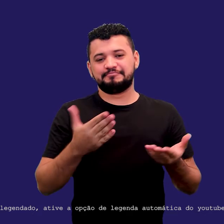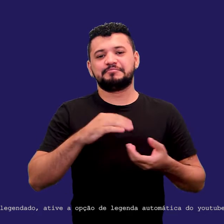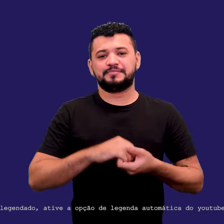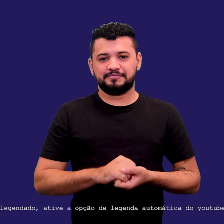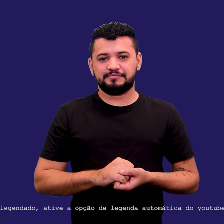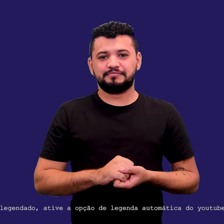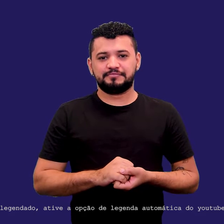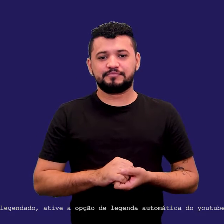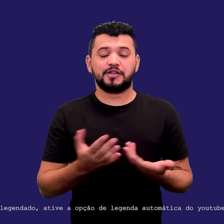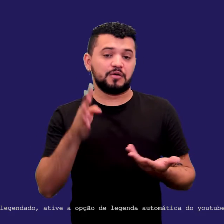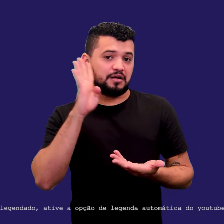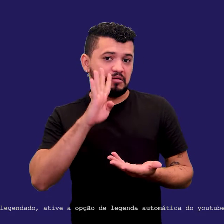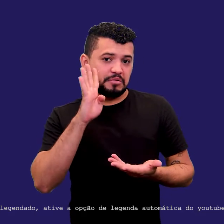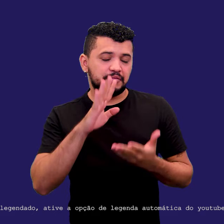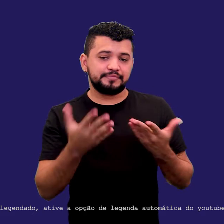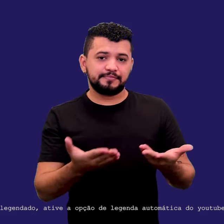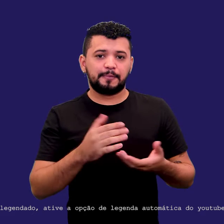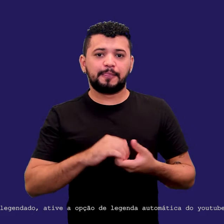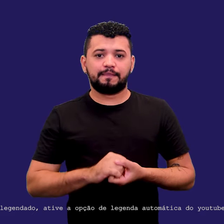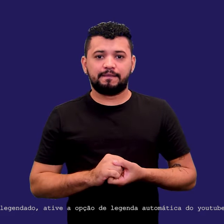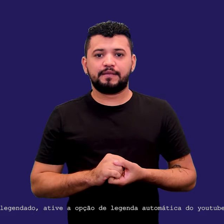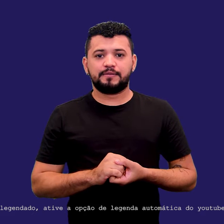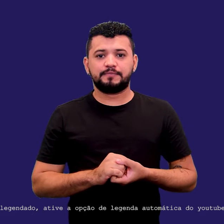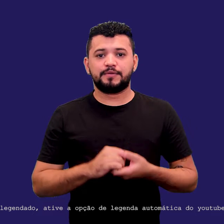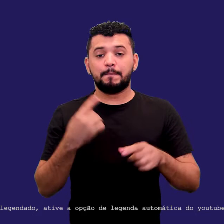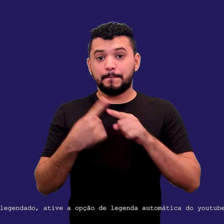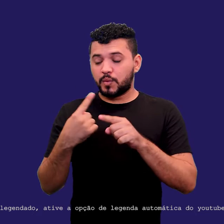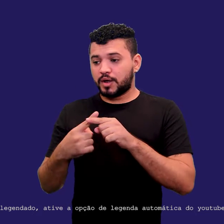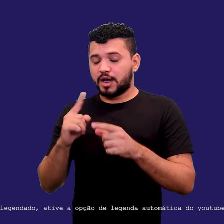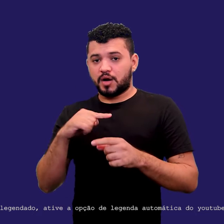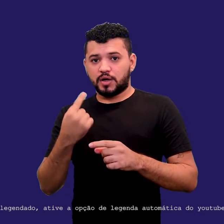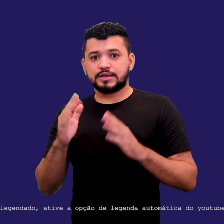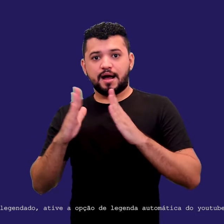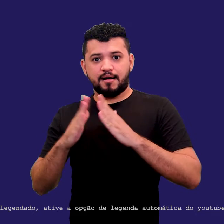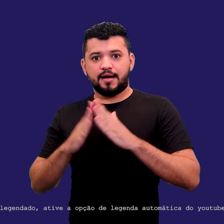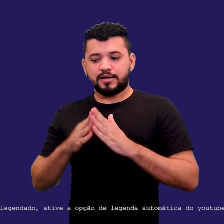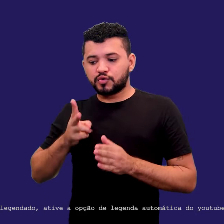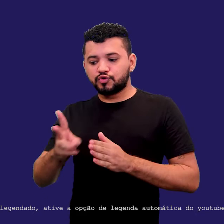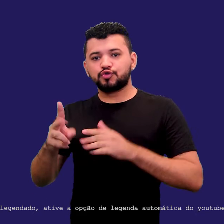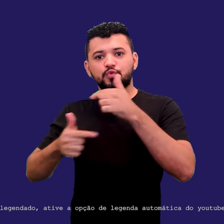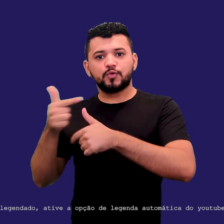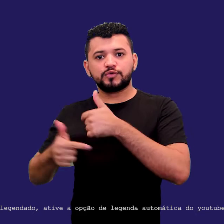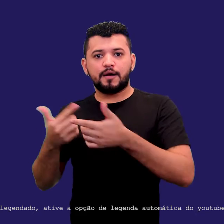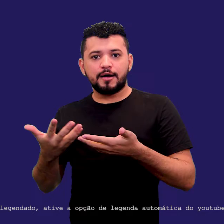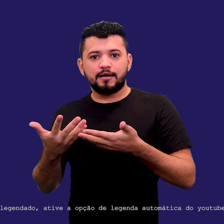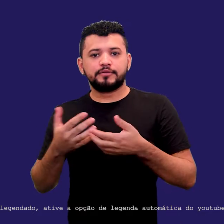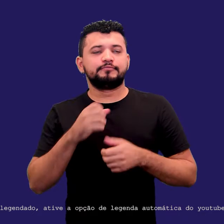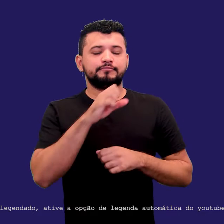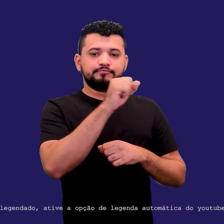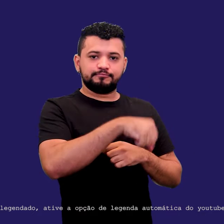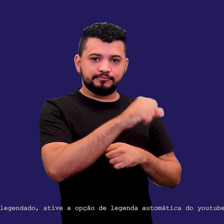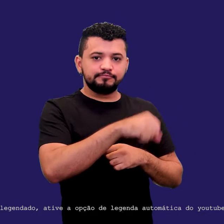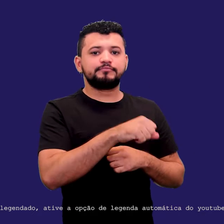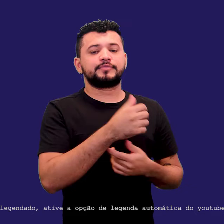Então, olha que coisa interessante, né? Virou uma extensão realmente do trabalho, né? Exatamente. Então, hoje,